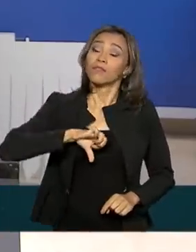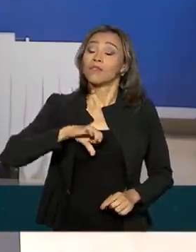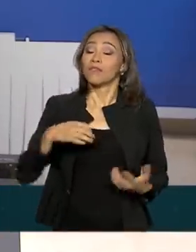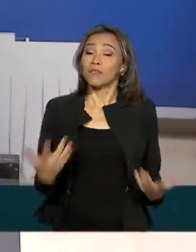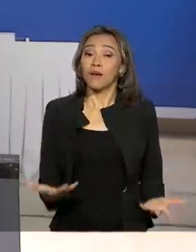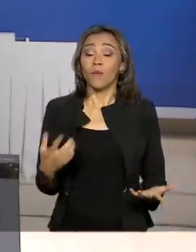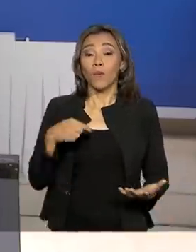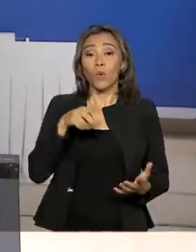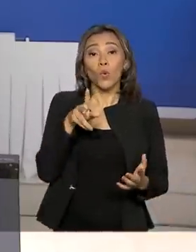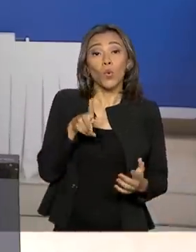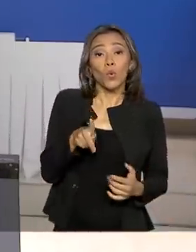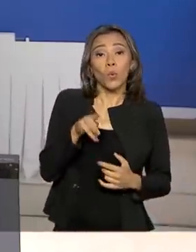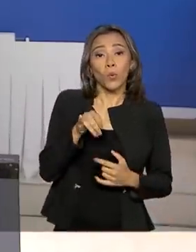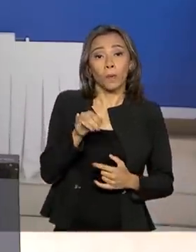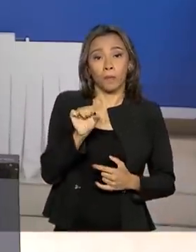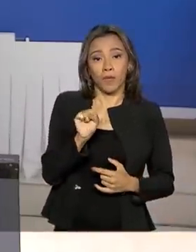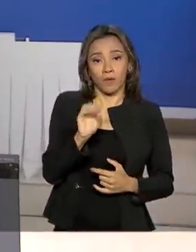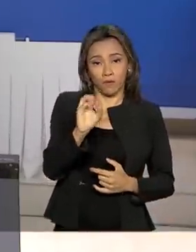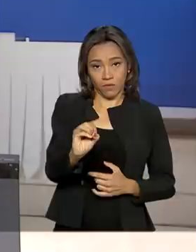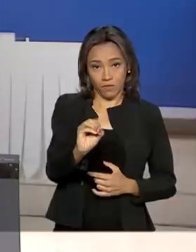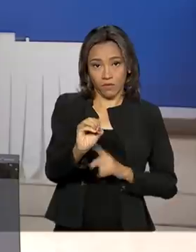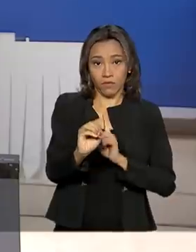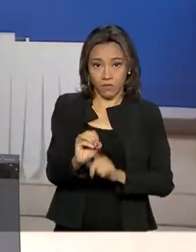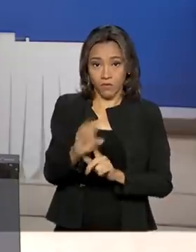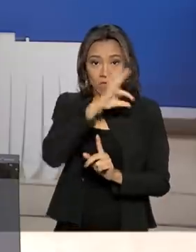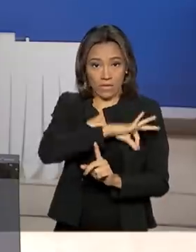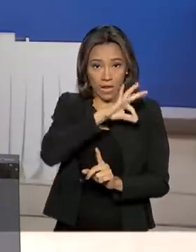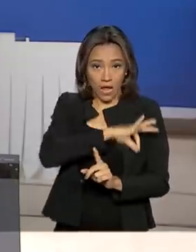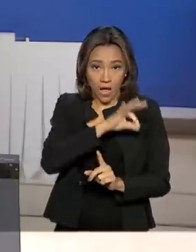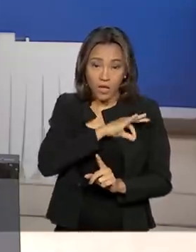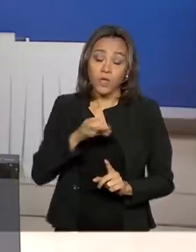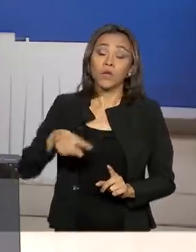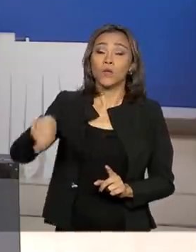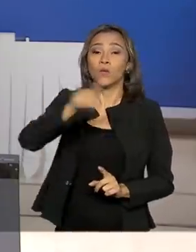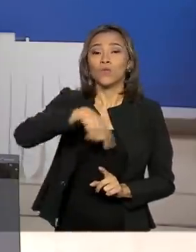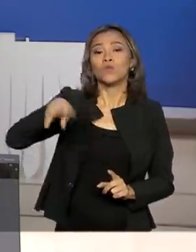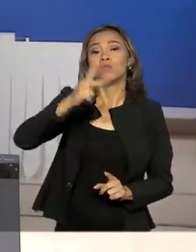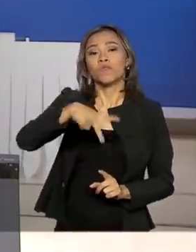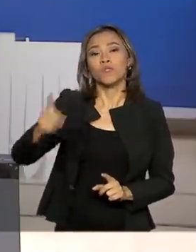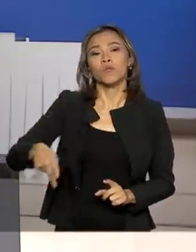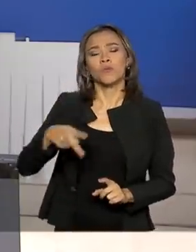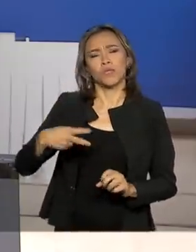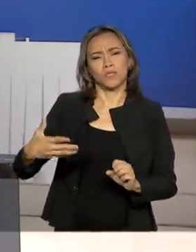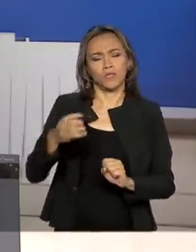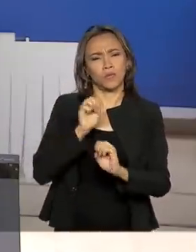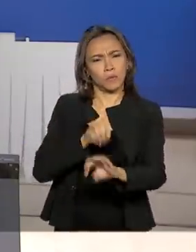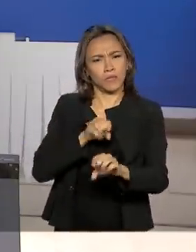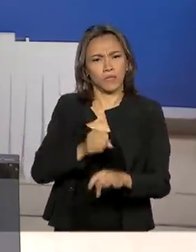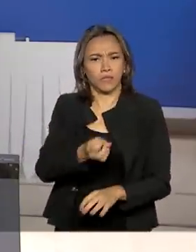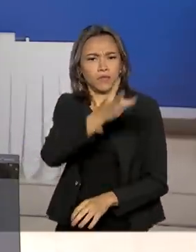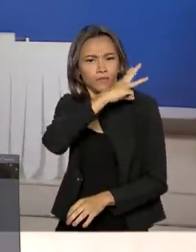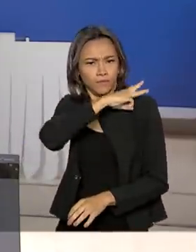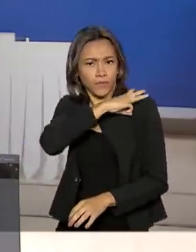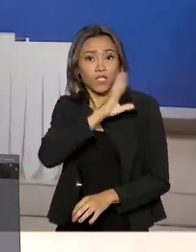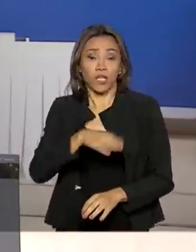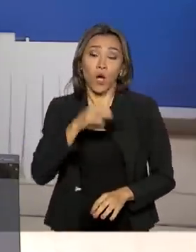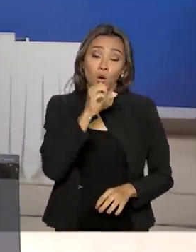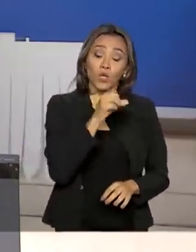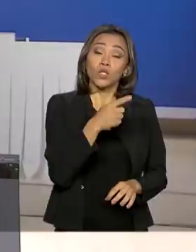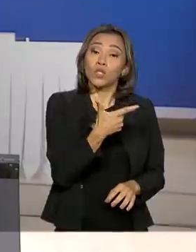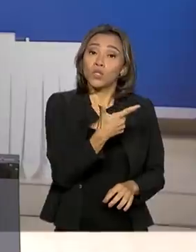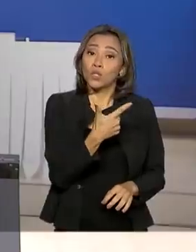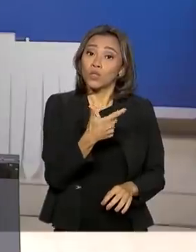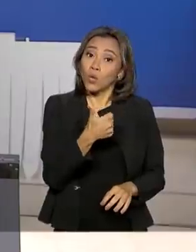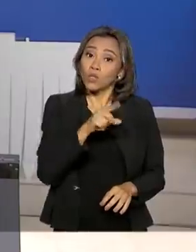O piso salarial dos professores da rede pública da educação básica foi reajustado em 12,84%.